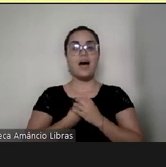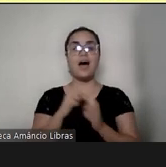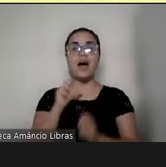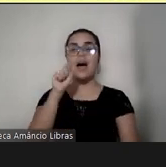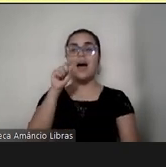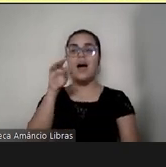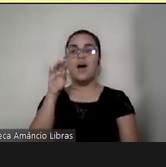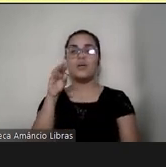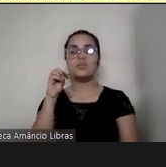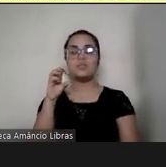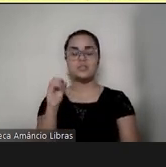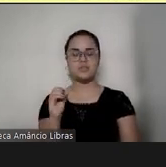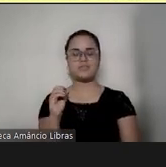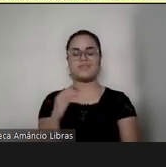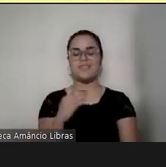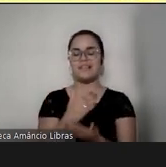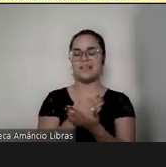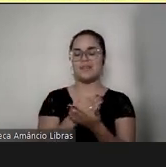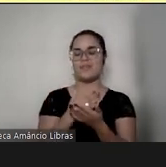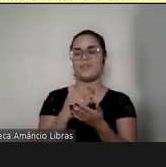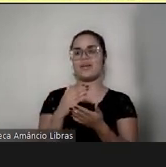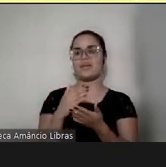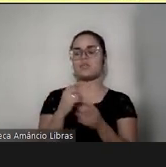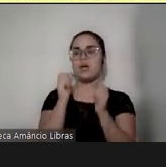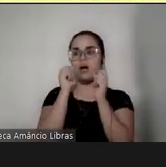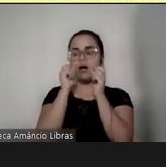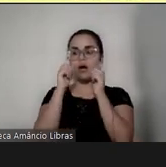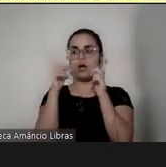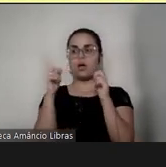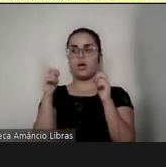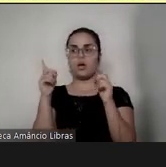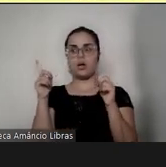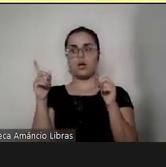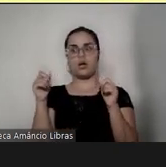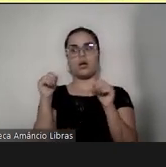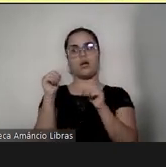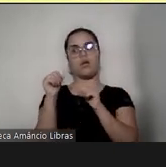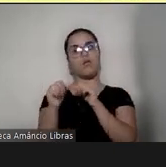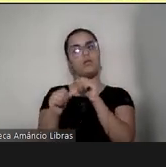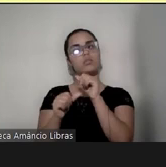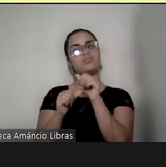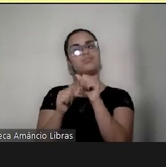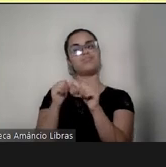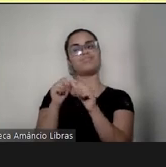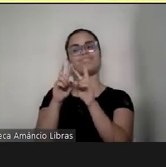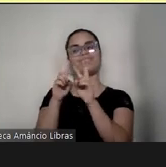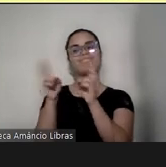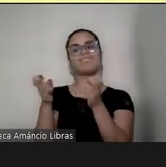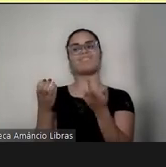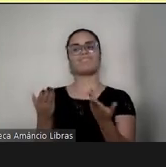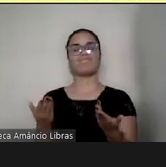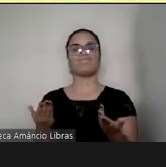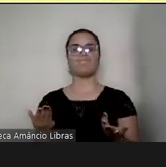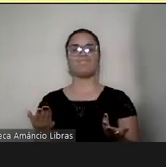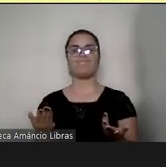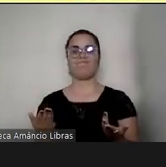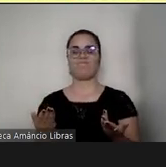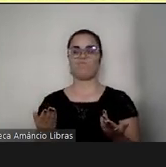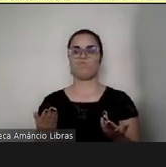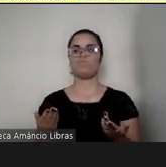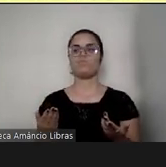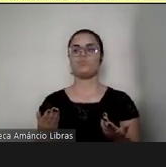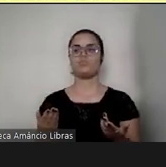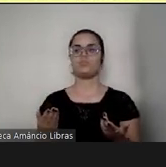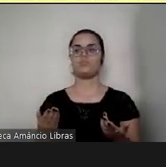que eu comecei a despertar pra outras questões. Eu não sei se aqui tem